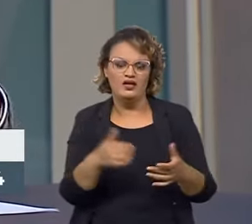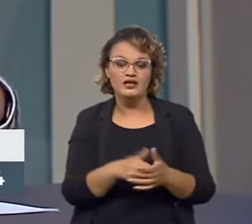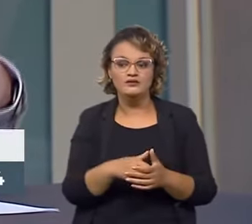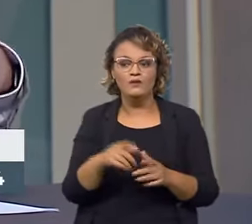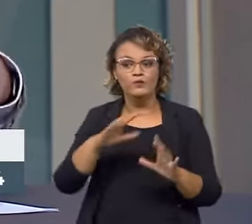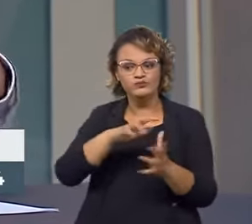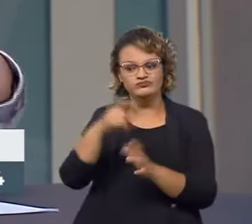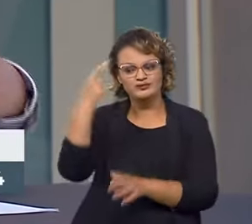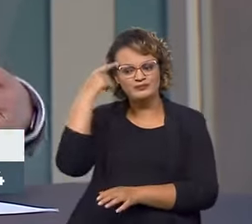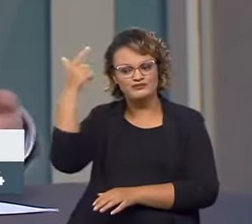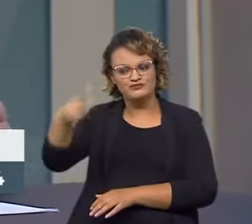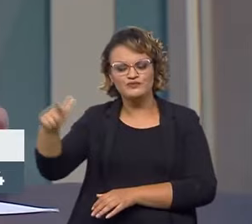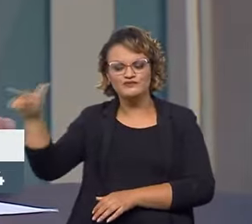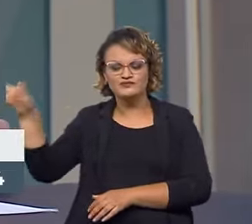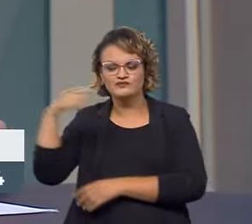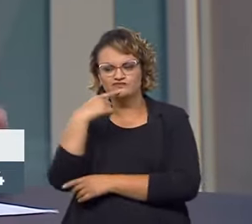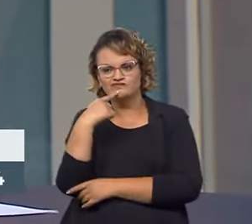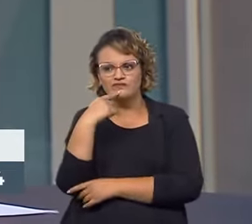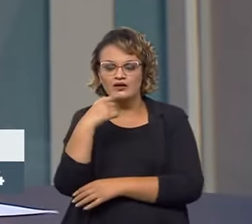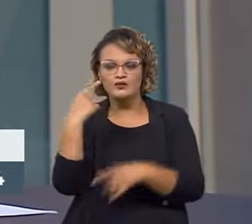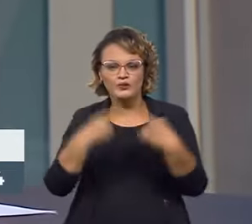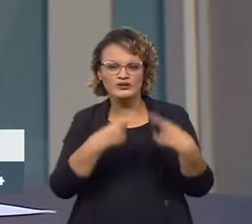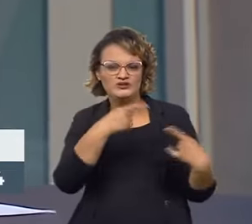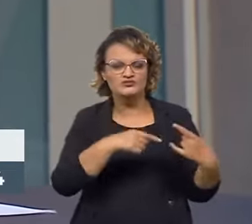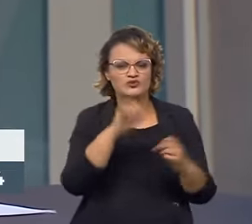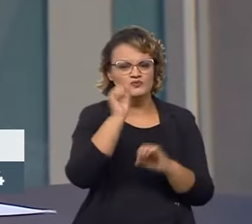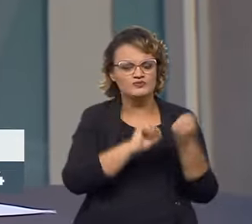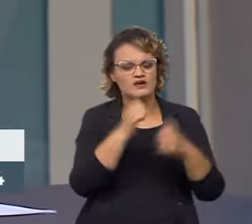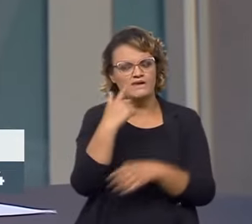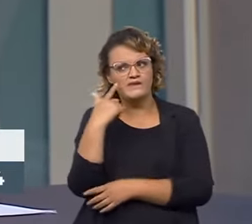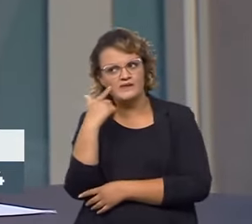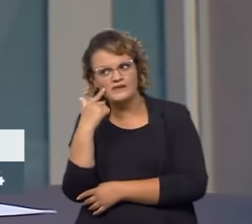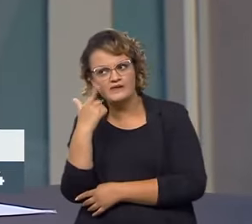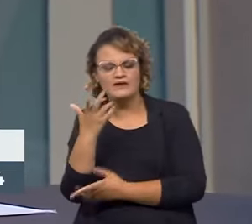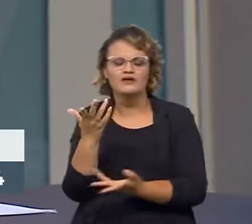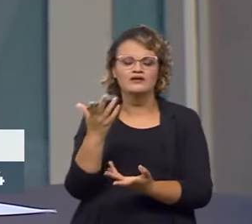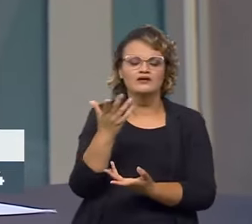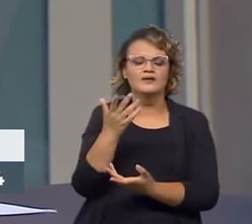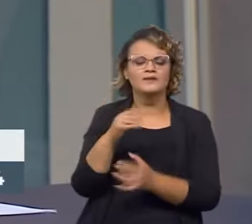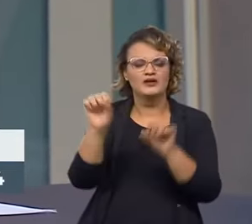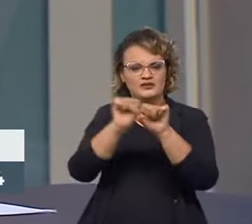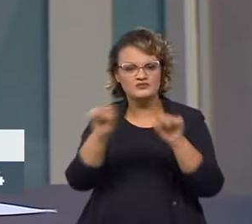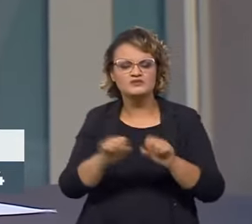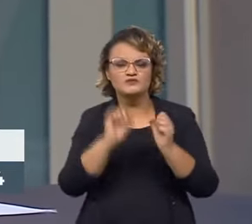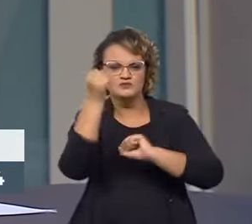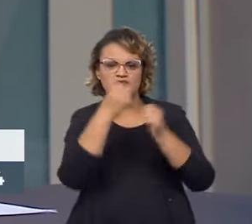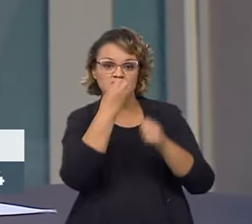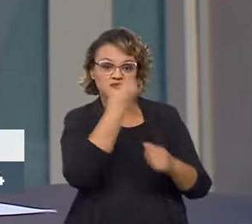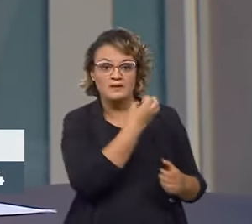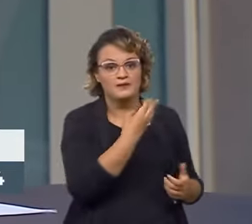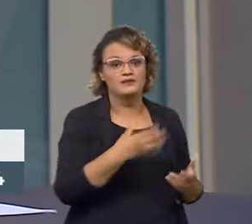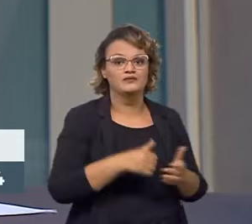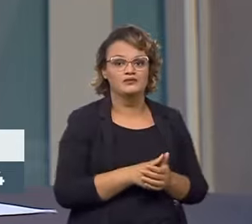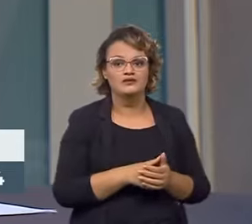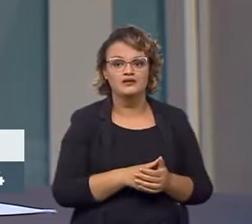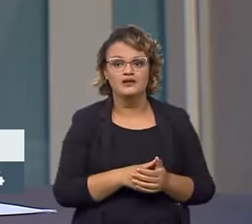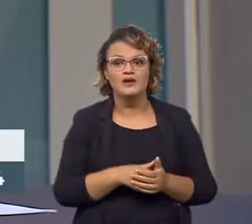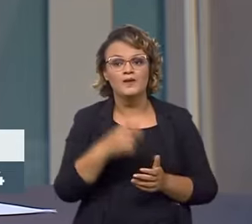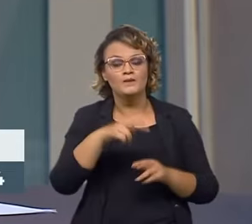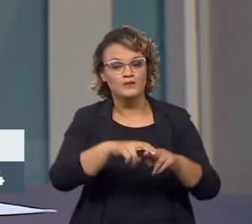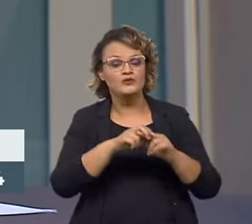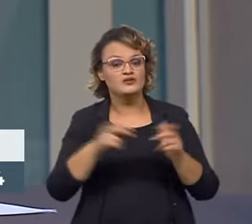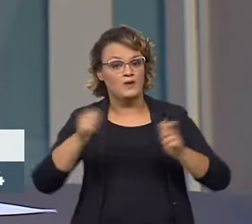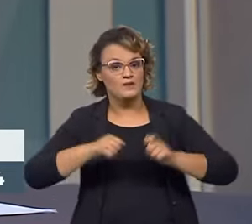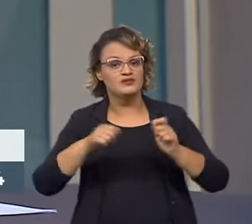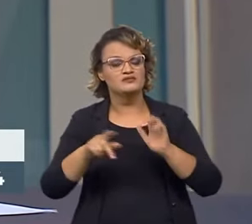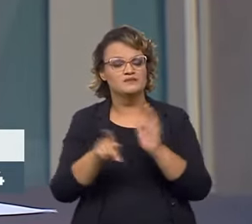repensando em forma de políticas industriais que dê consistência a esses vários sistemas produtivos. E aí passa pela competência do